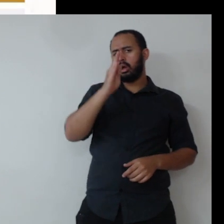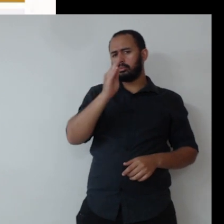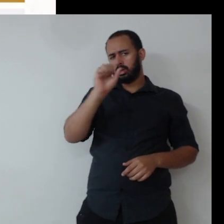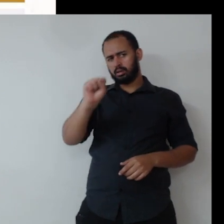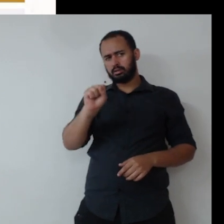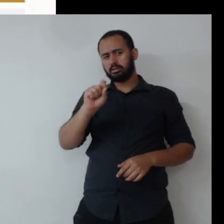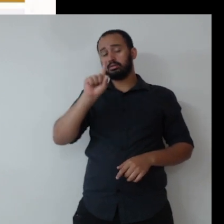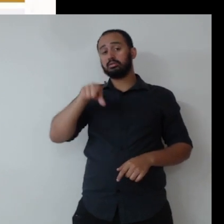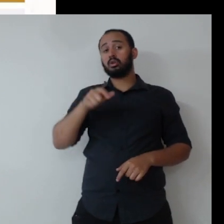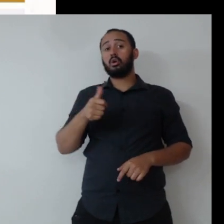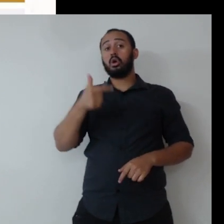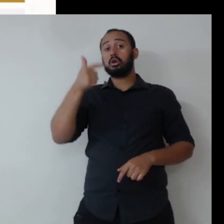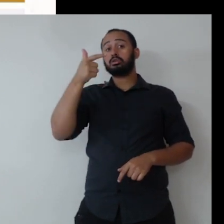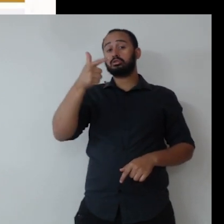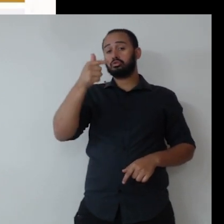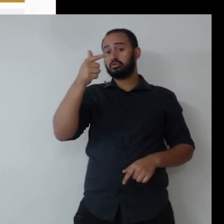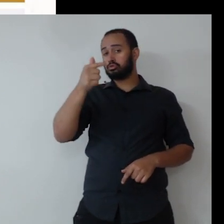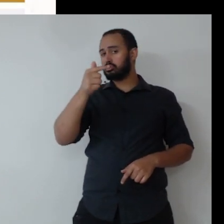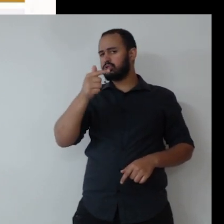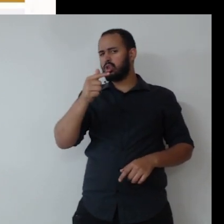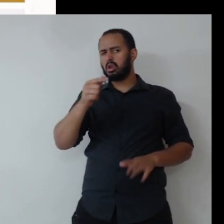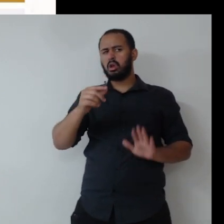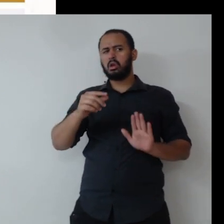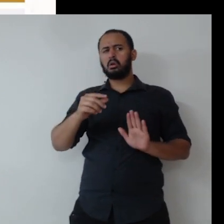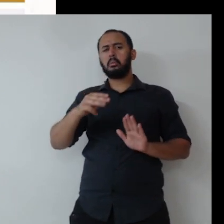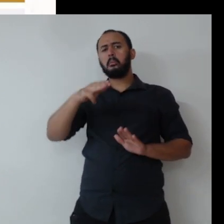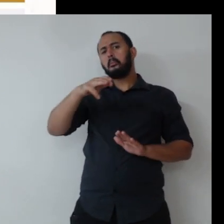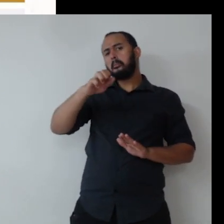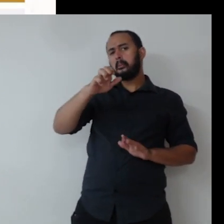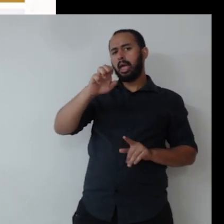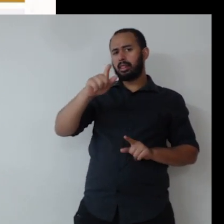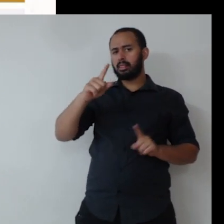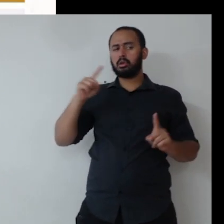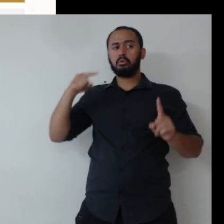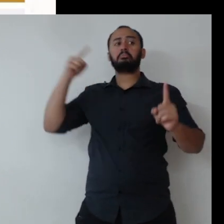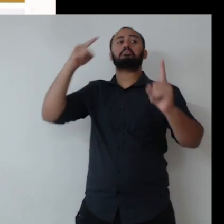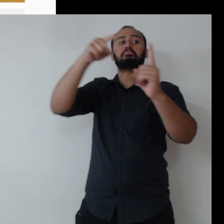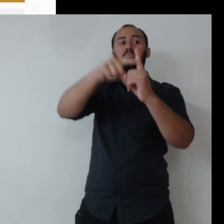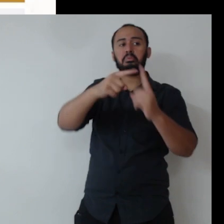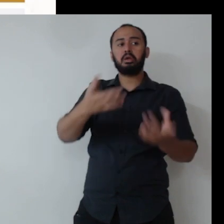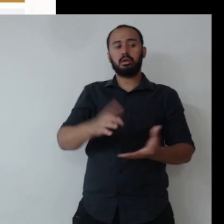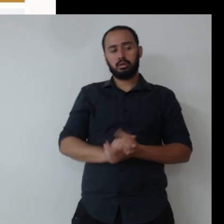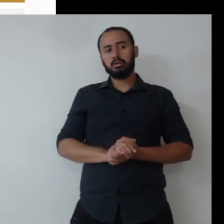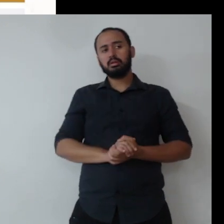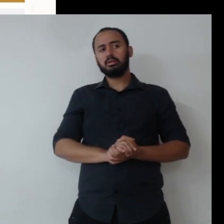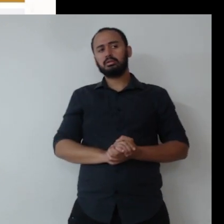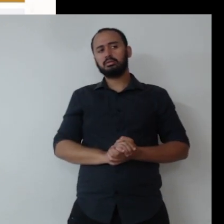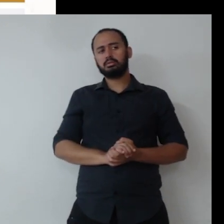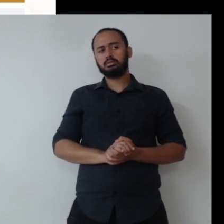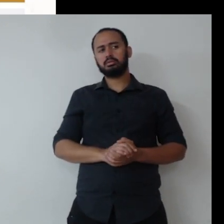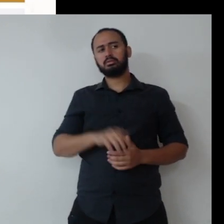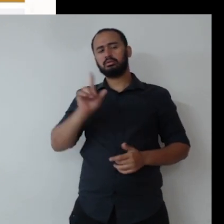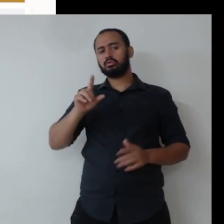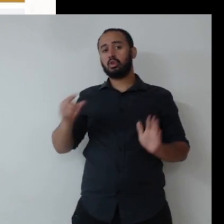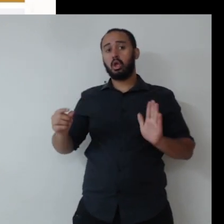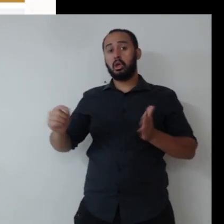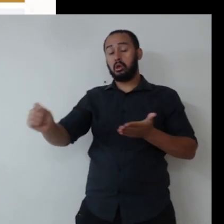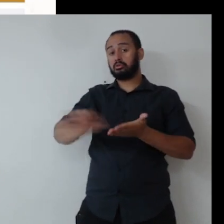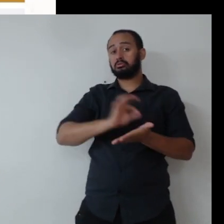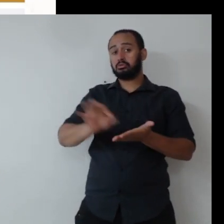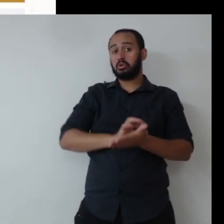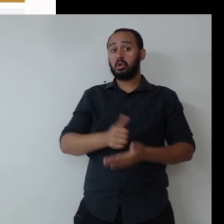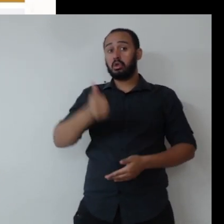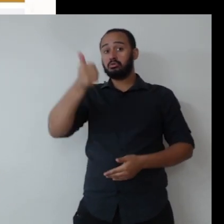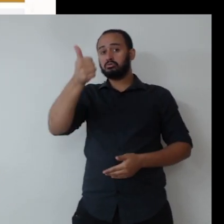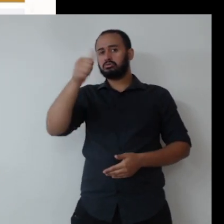17 objetivos do Desenvolvimento Sustentável, eles foram assinados em 2015 por 193